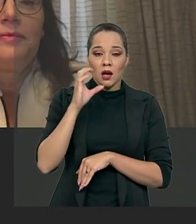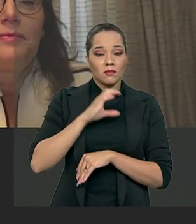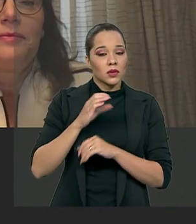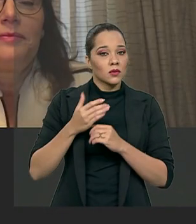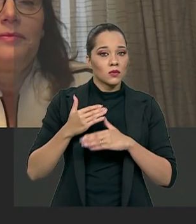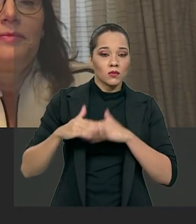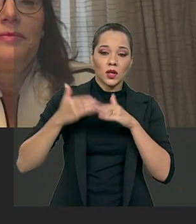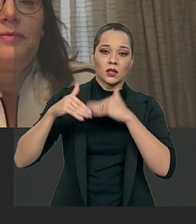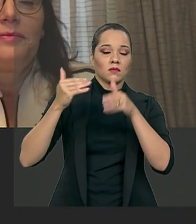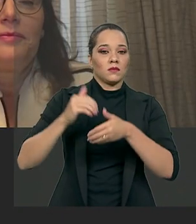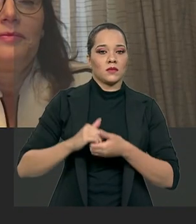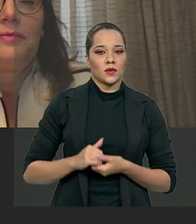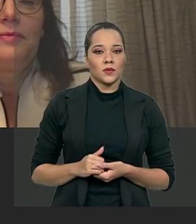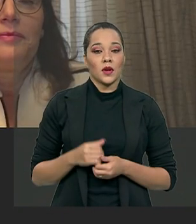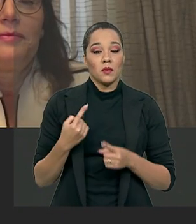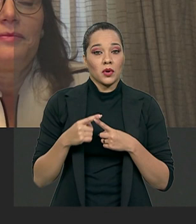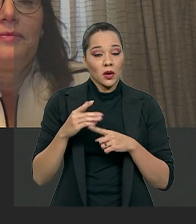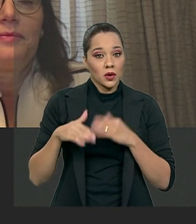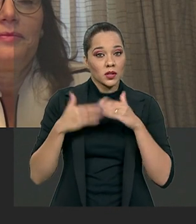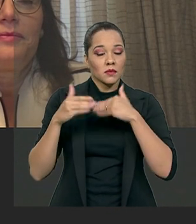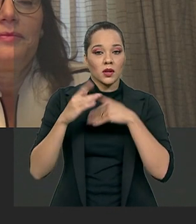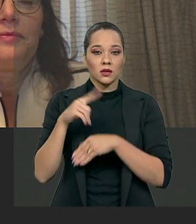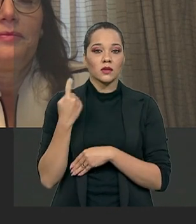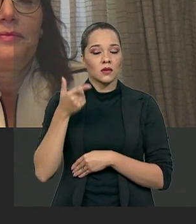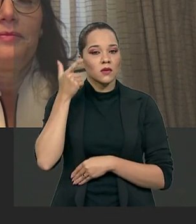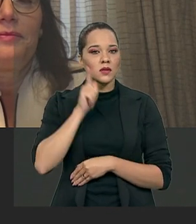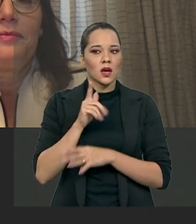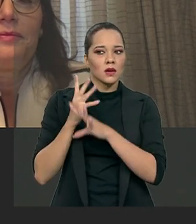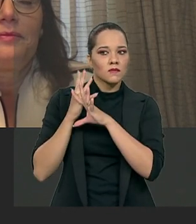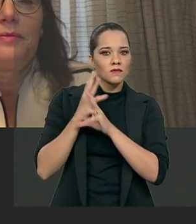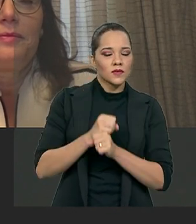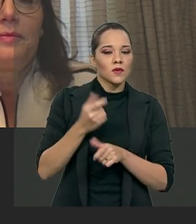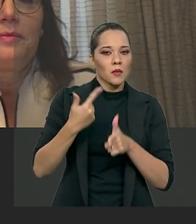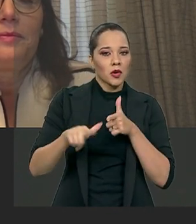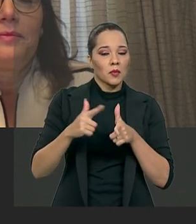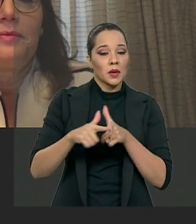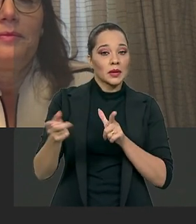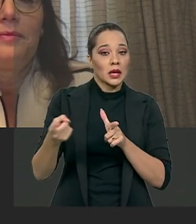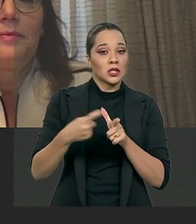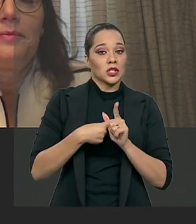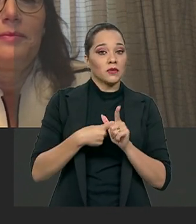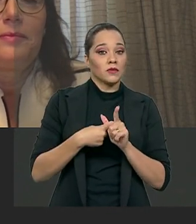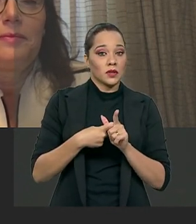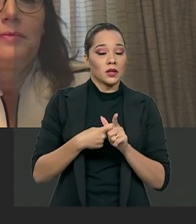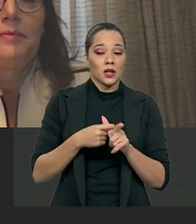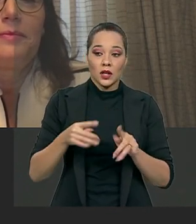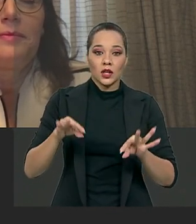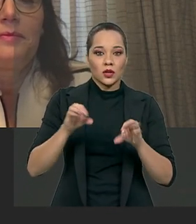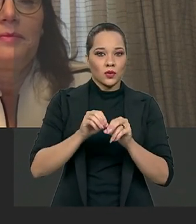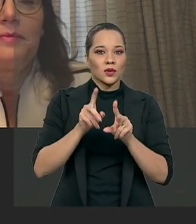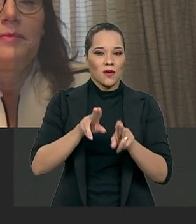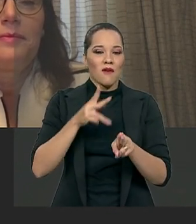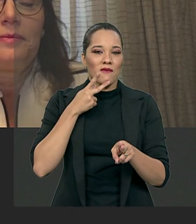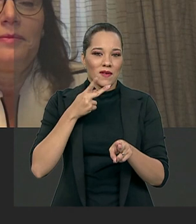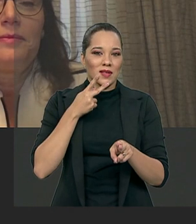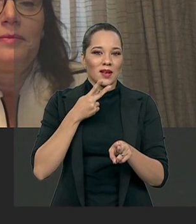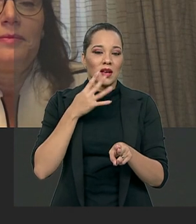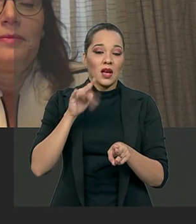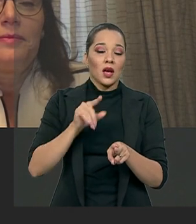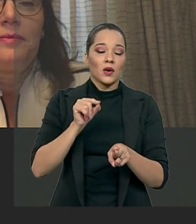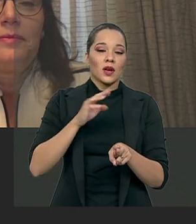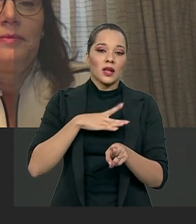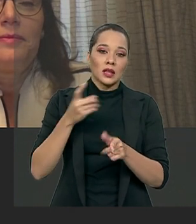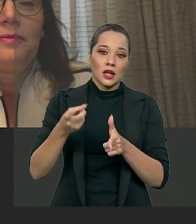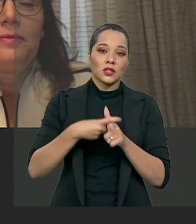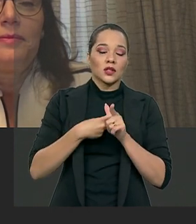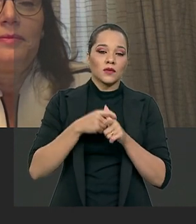com o crescimento, a gente consegue equacionar o problema da dívida, porque tudo isso, como eu tenho colocado, é a questão da